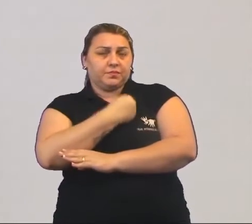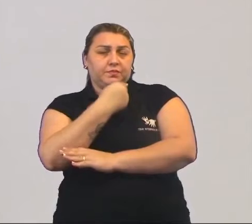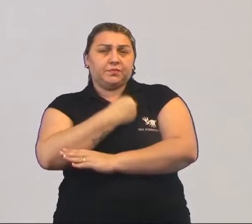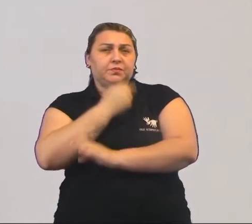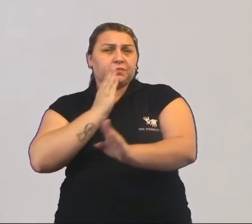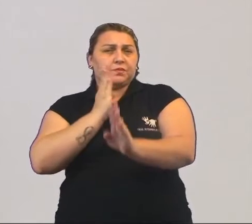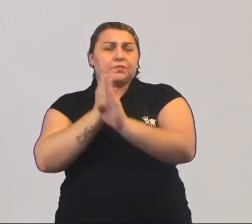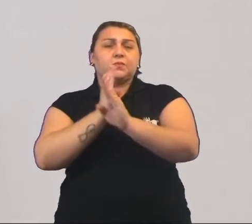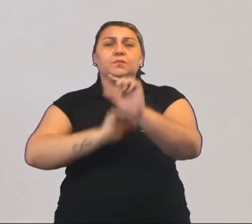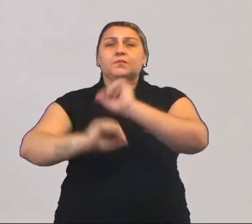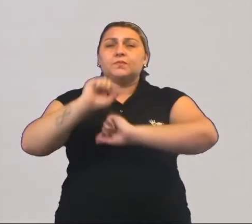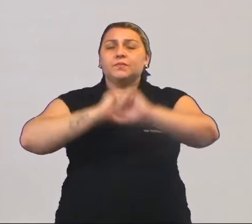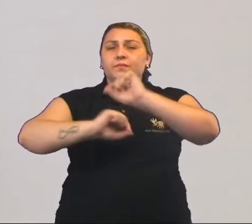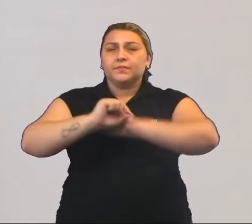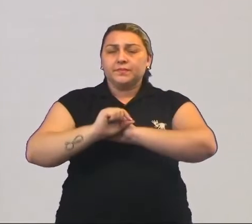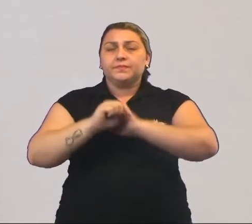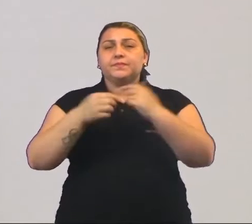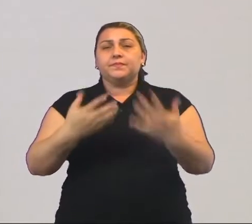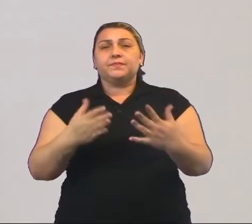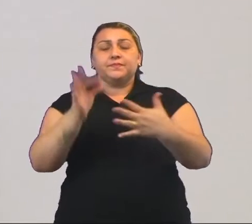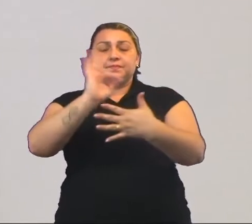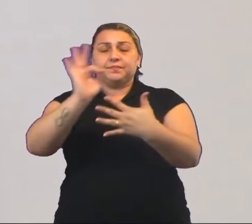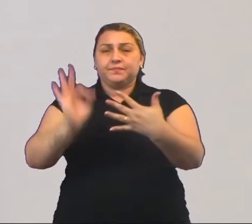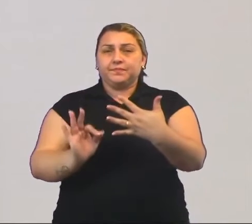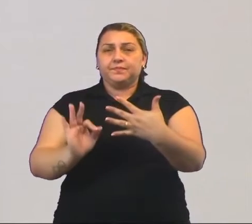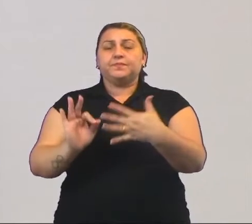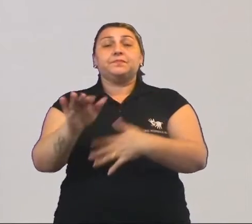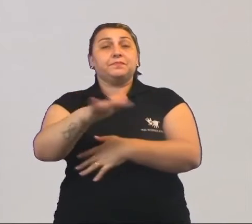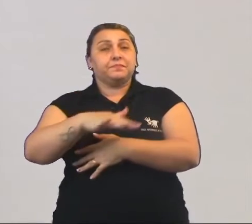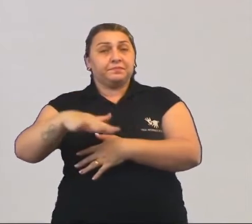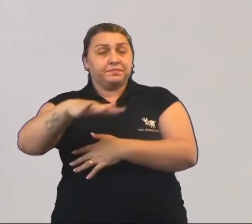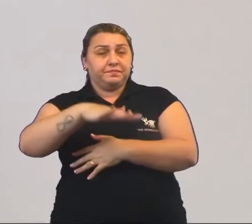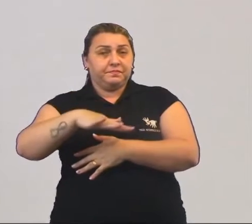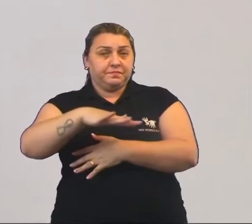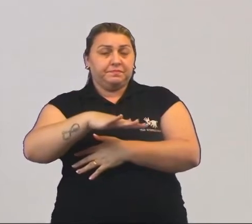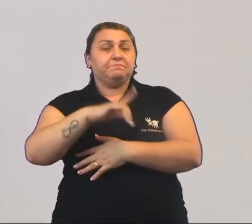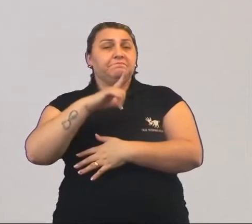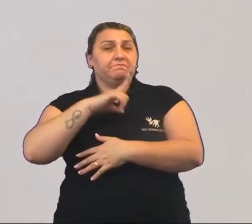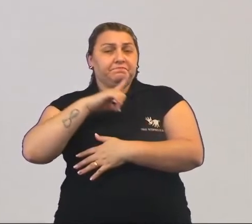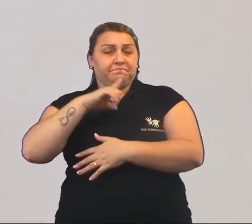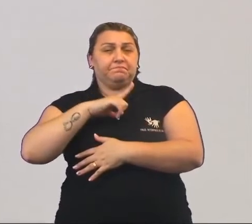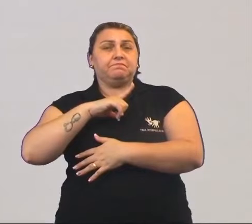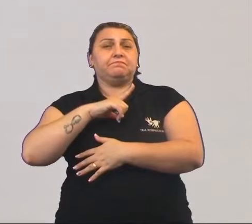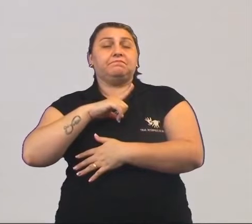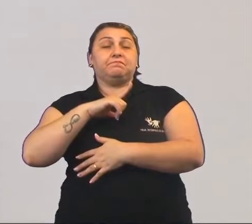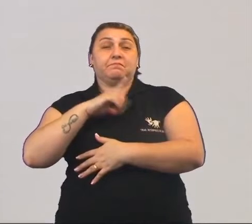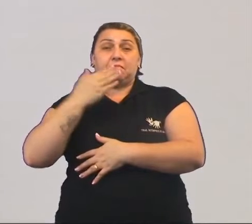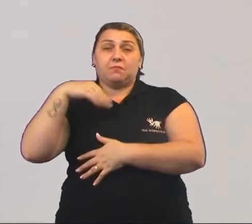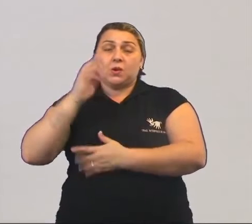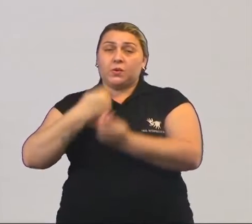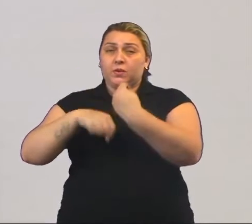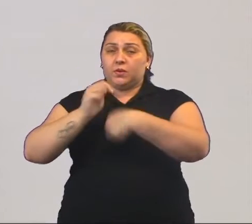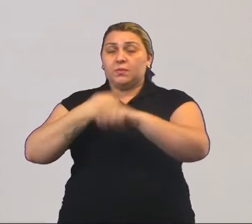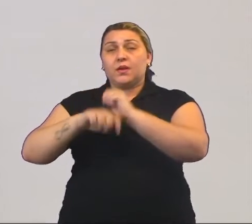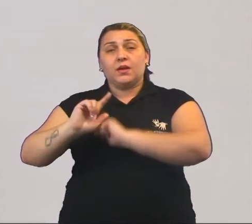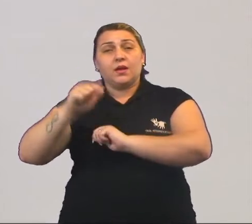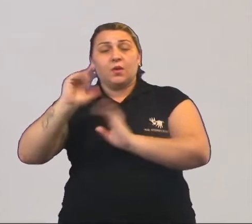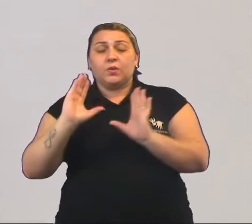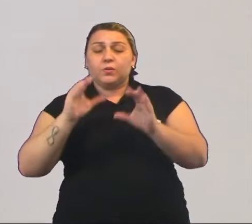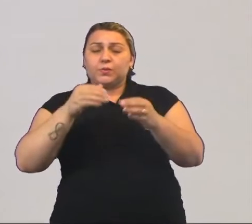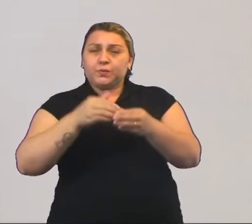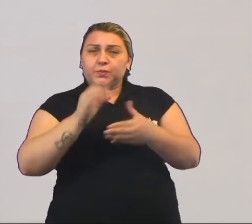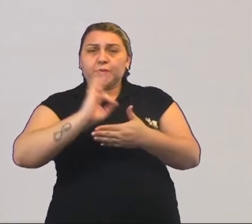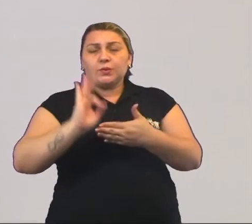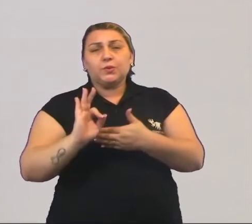identificamos que uma dessas classes sociais, ela detém o poder econômico. E a outra classe